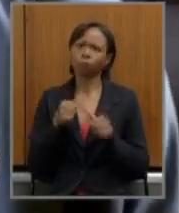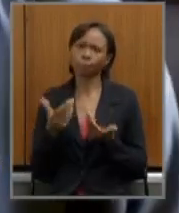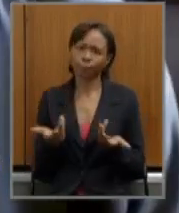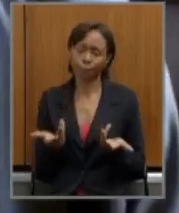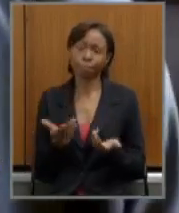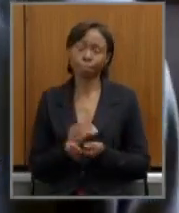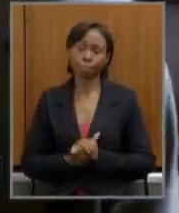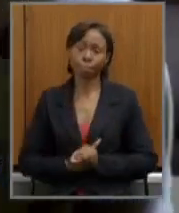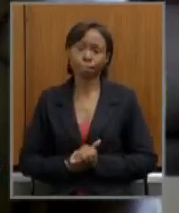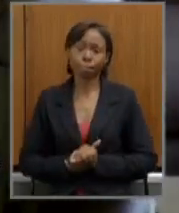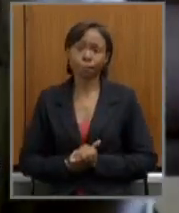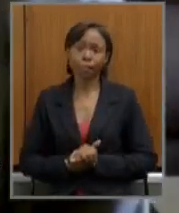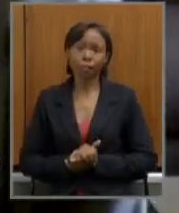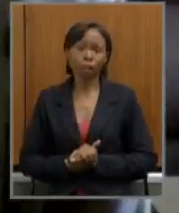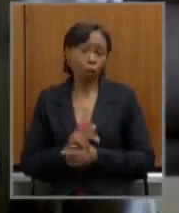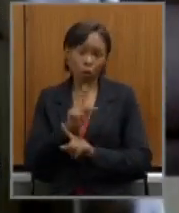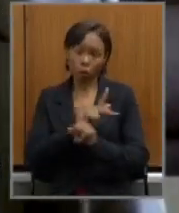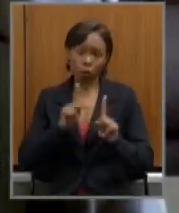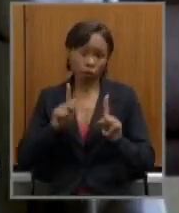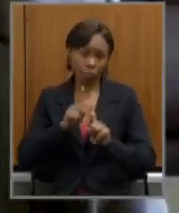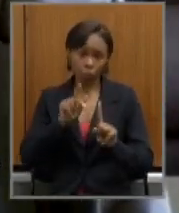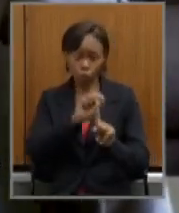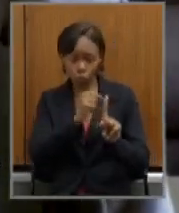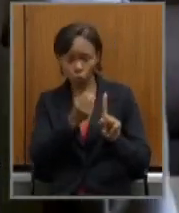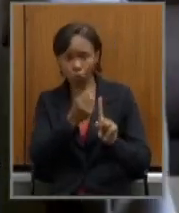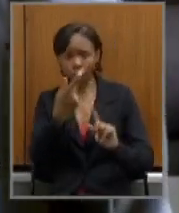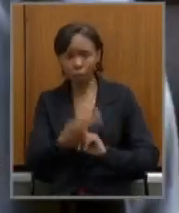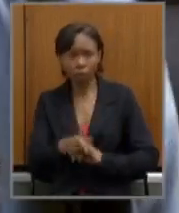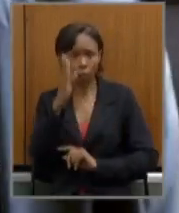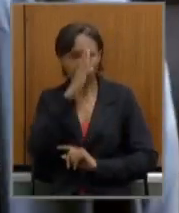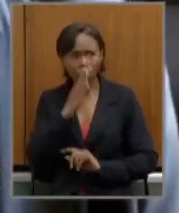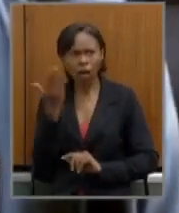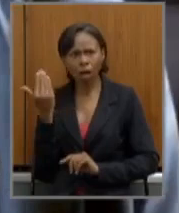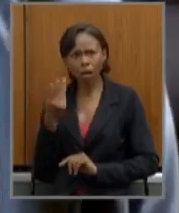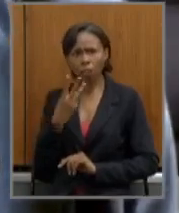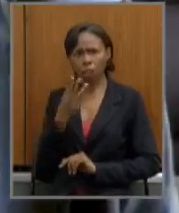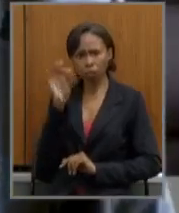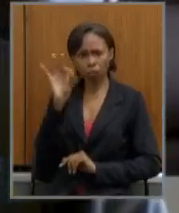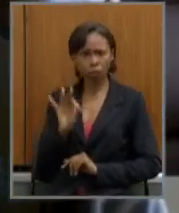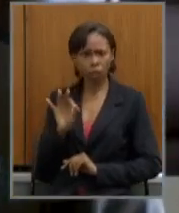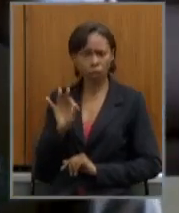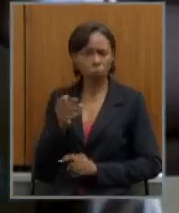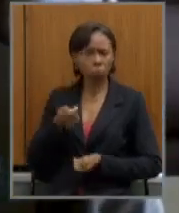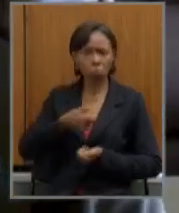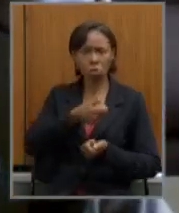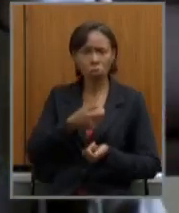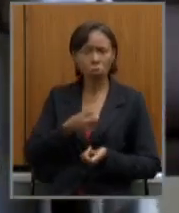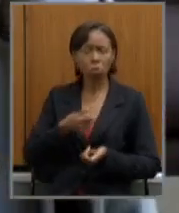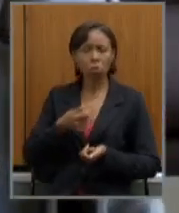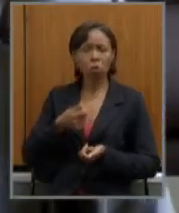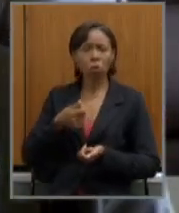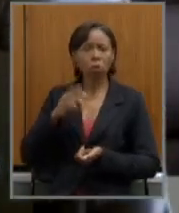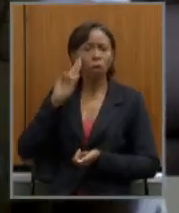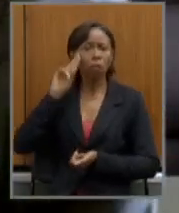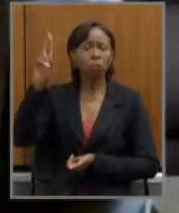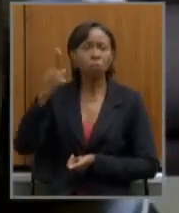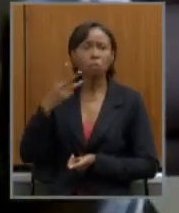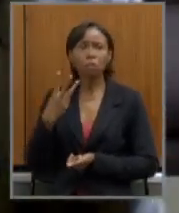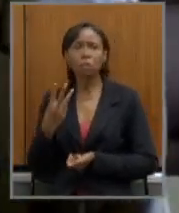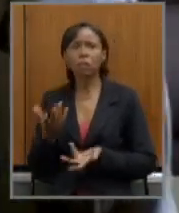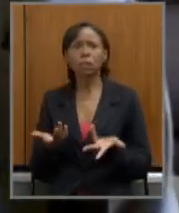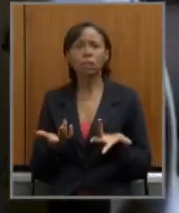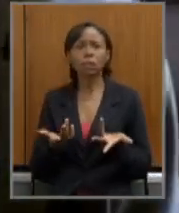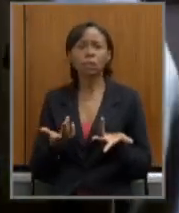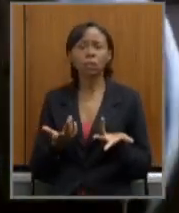quando a Previdência Social foi imposta no Brasil eu conto em isso olha 3% do patronal 3% do empregado 3% hoje é 20% e é 11